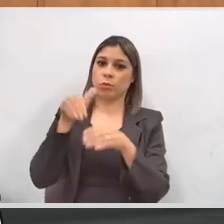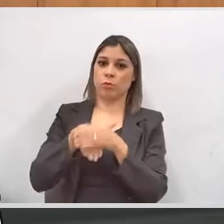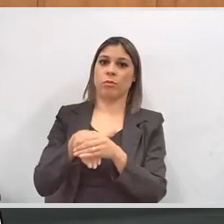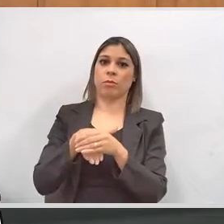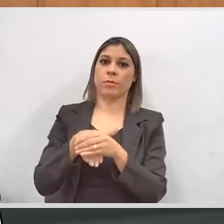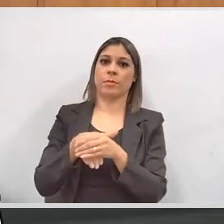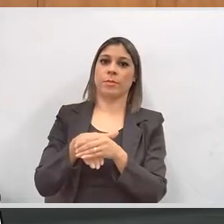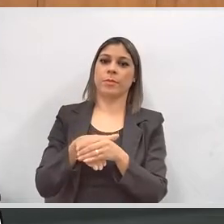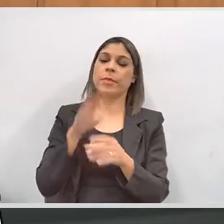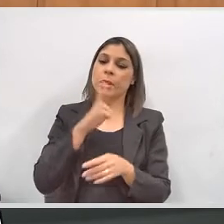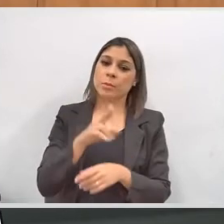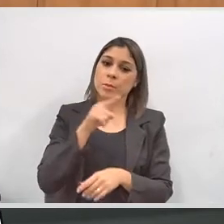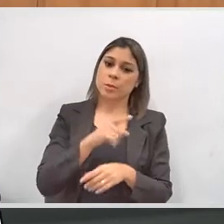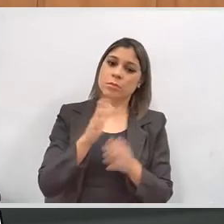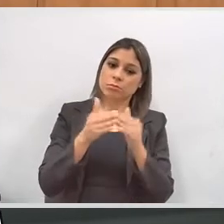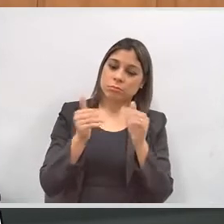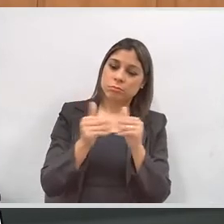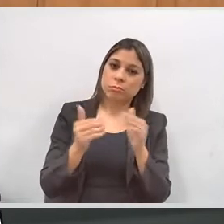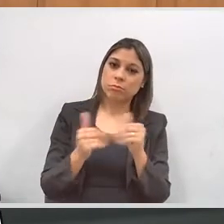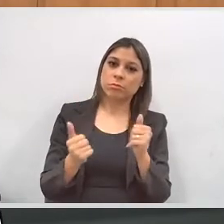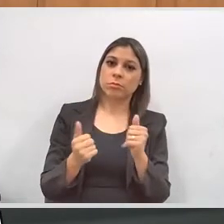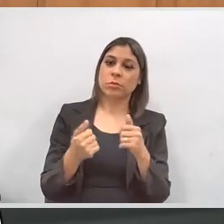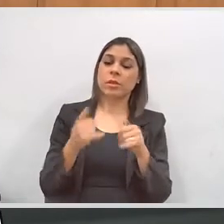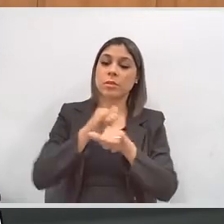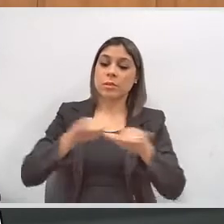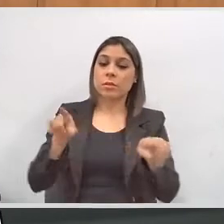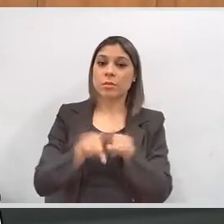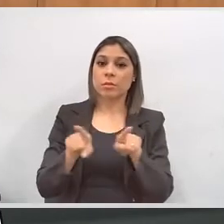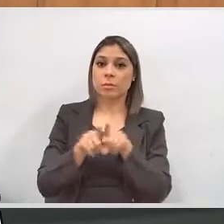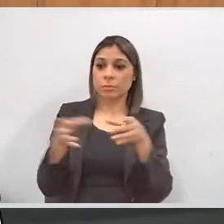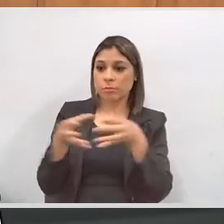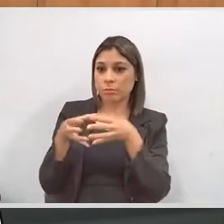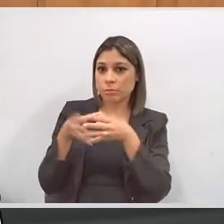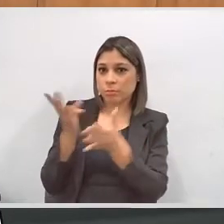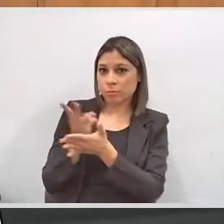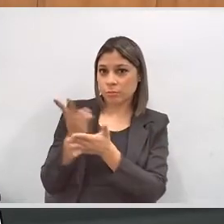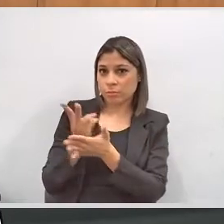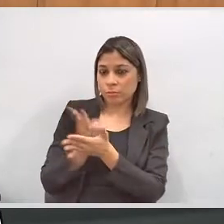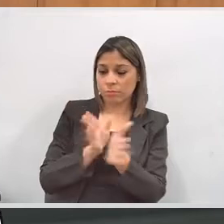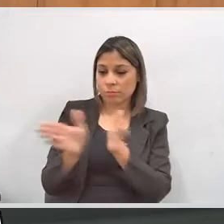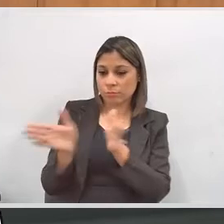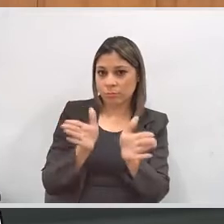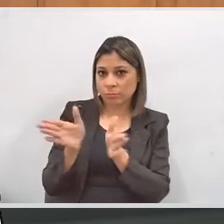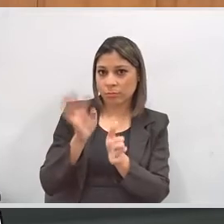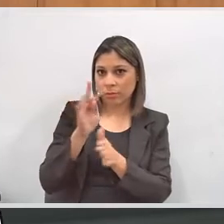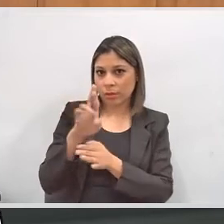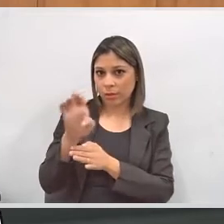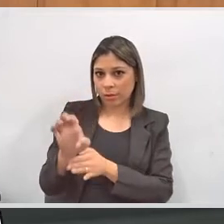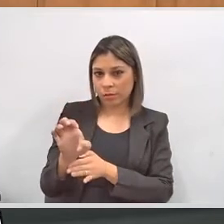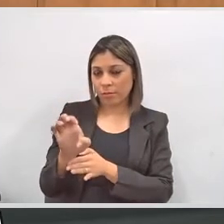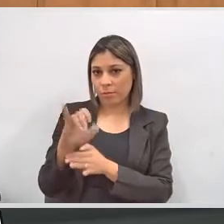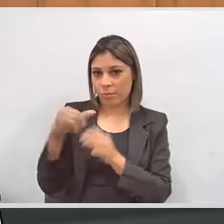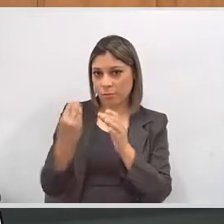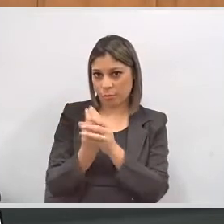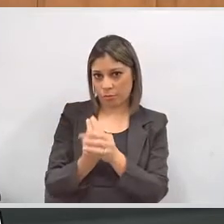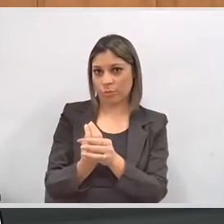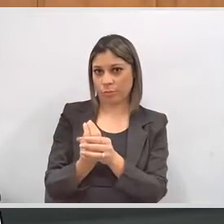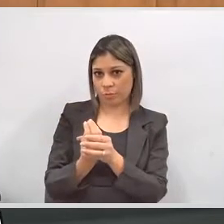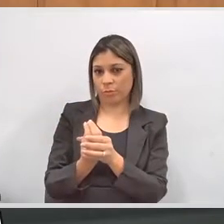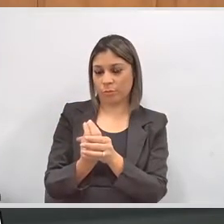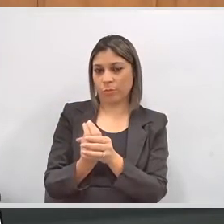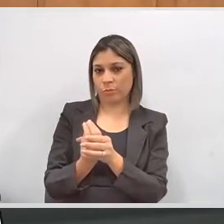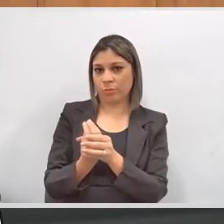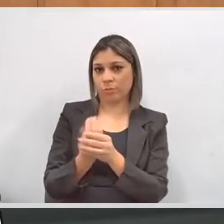Requer, ainda que a resposta a este requerimento, seja também comunicada à Comissão Permanente de Acessibilidade e